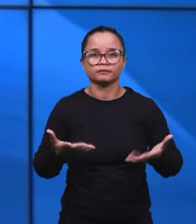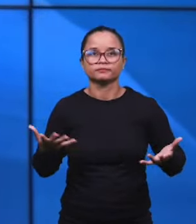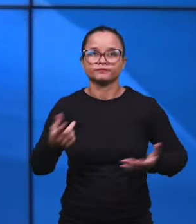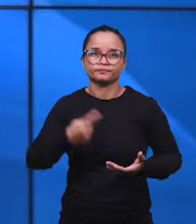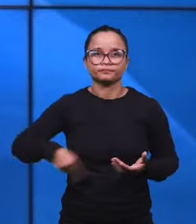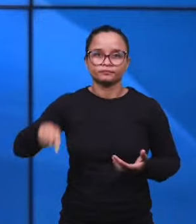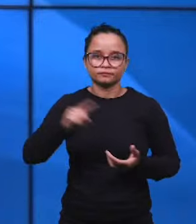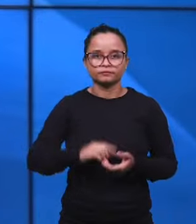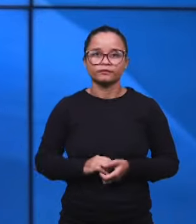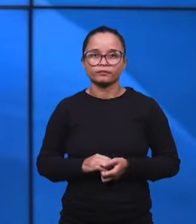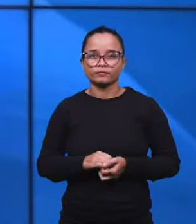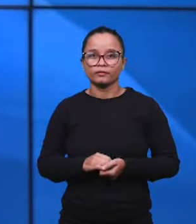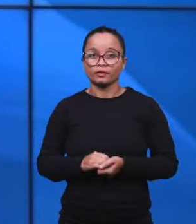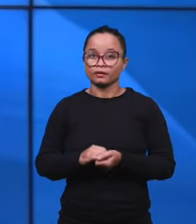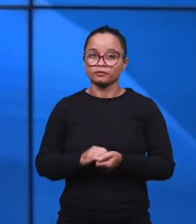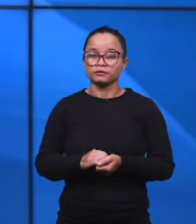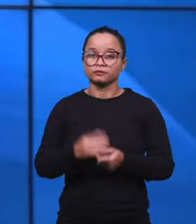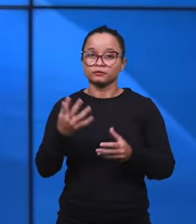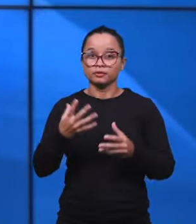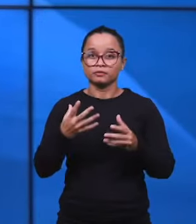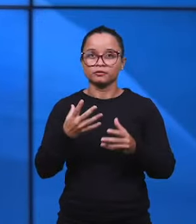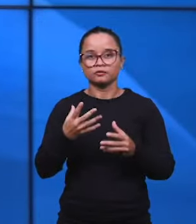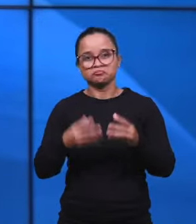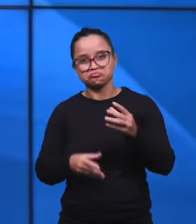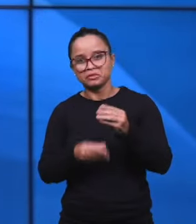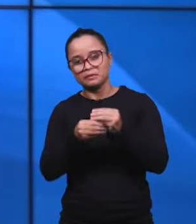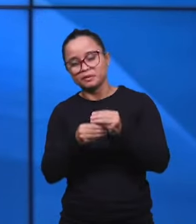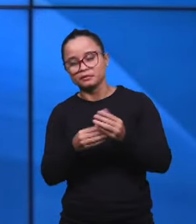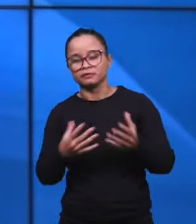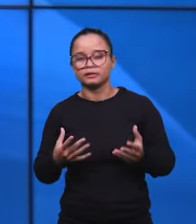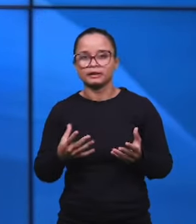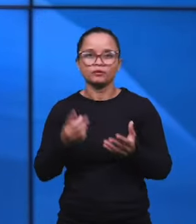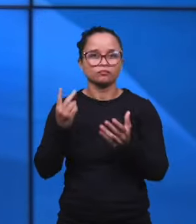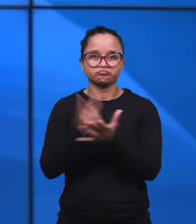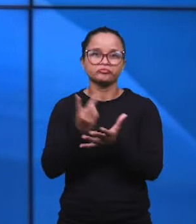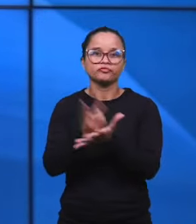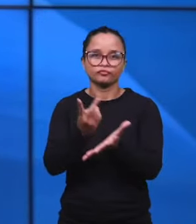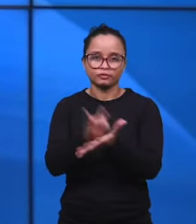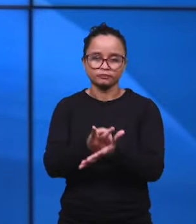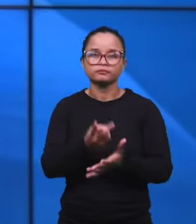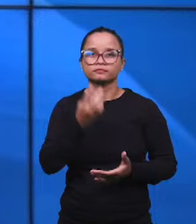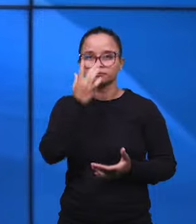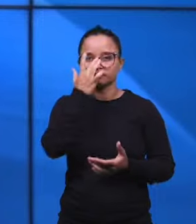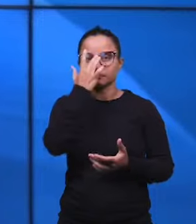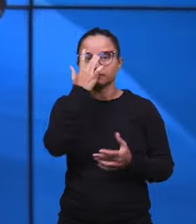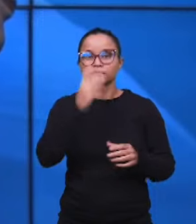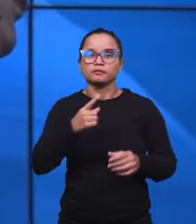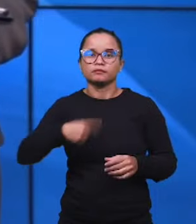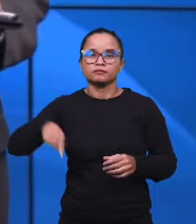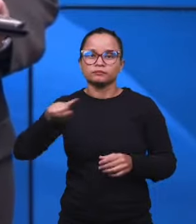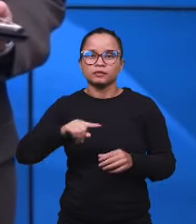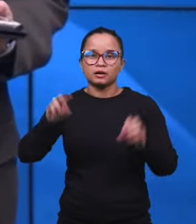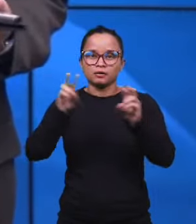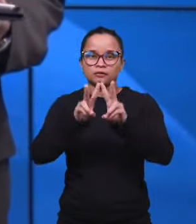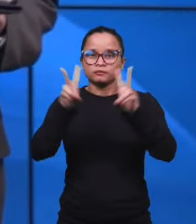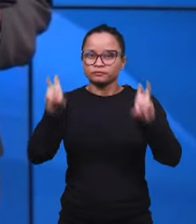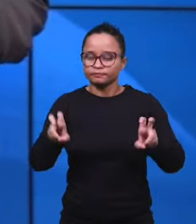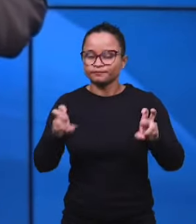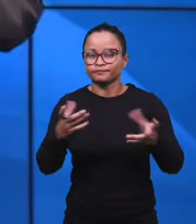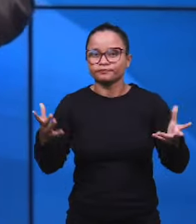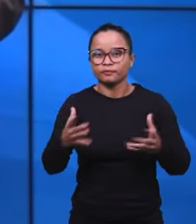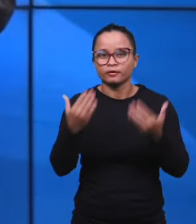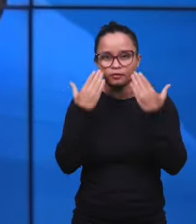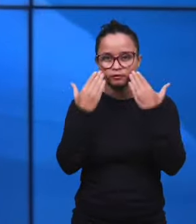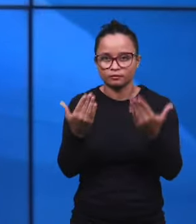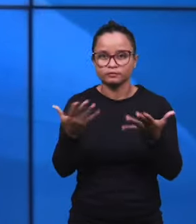portanto dar, portanto complemento, vamos dar continuidade ao nosso tema que nós